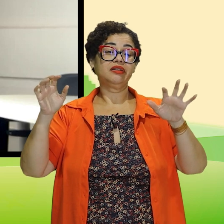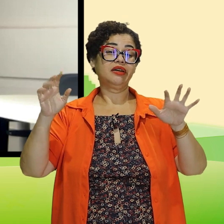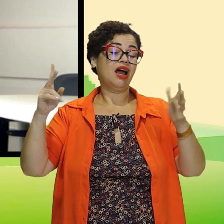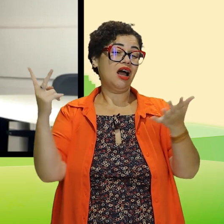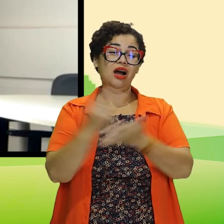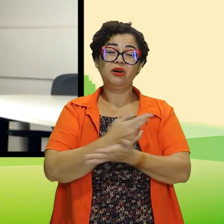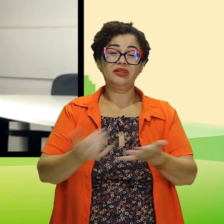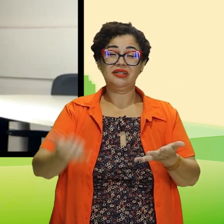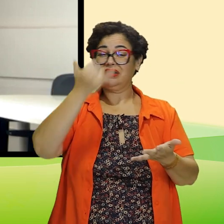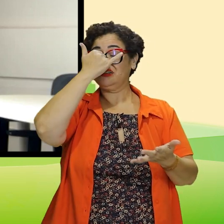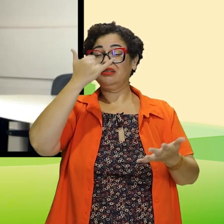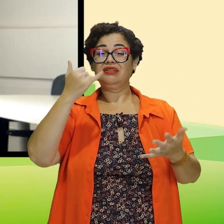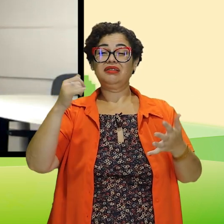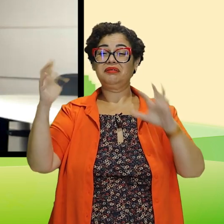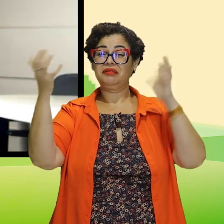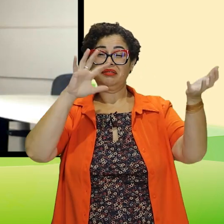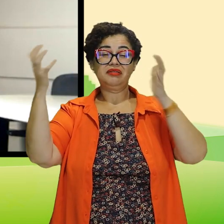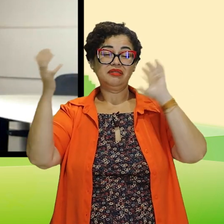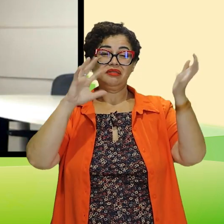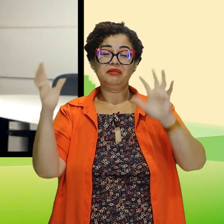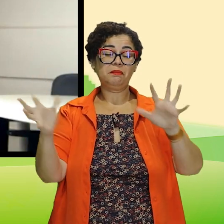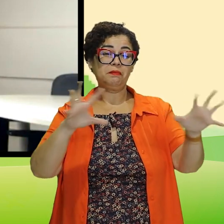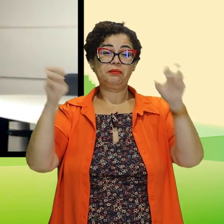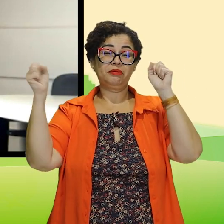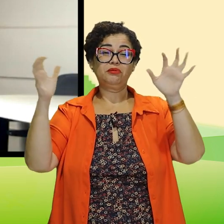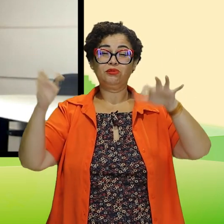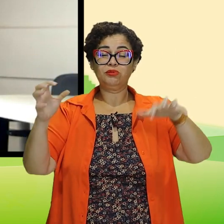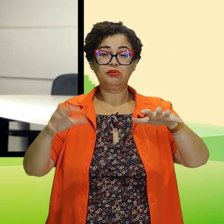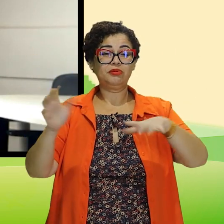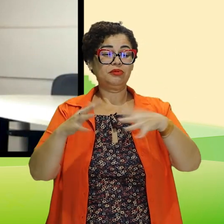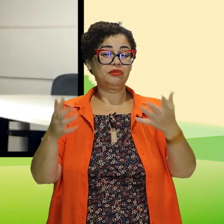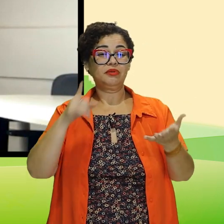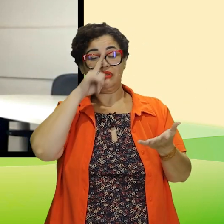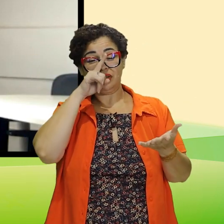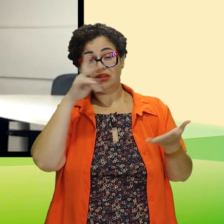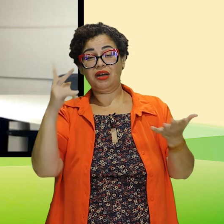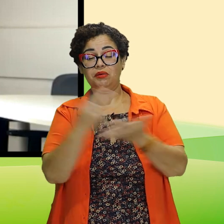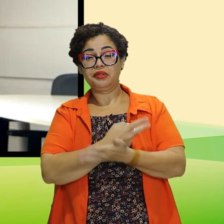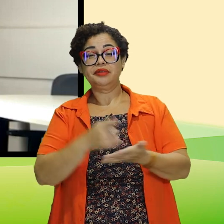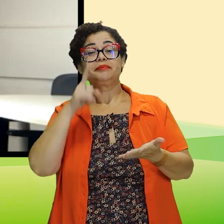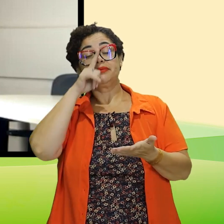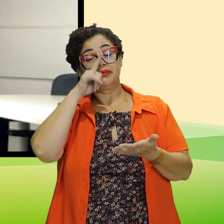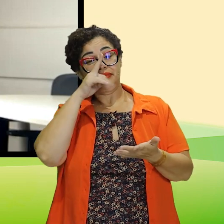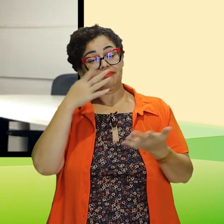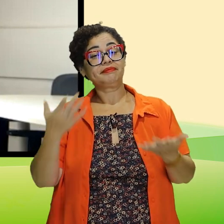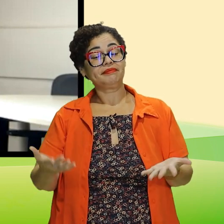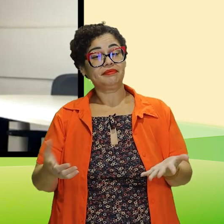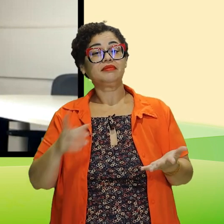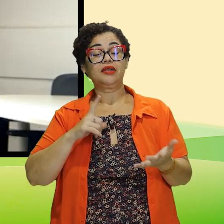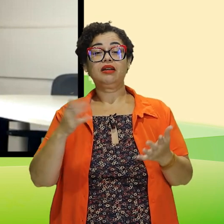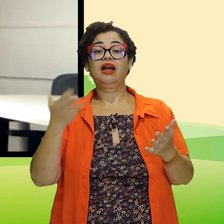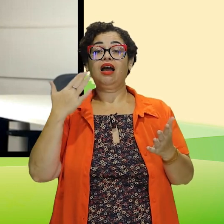ecológicos. Então, mudanças bruscas de temperaturas estão ligadas aos riscos. Por quê?